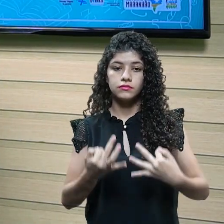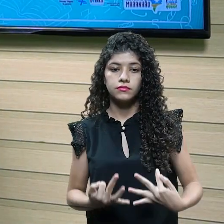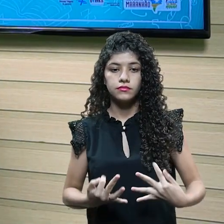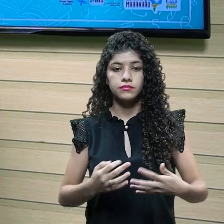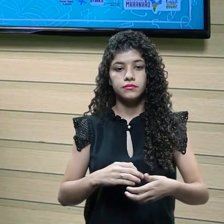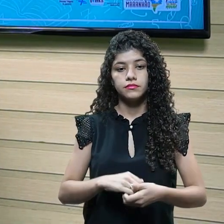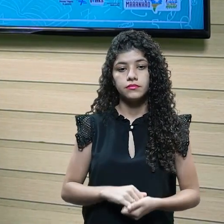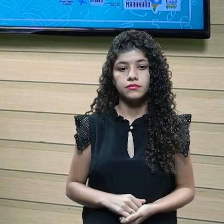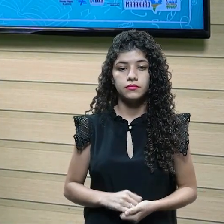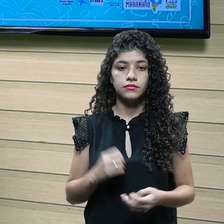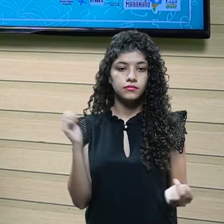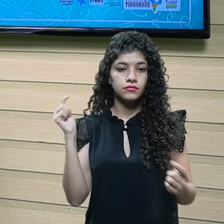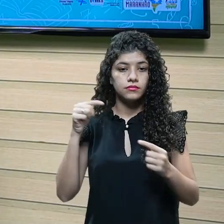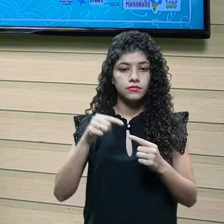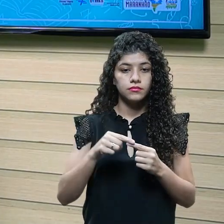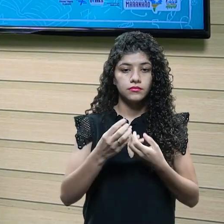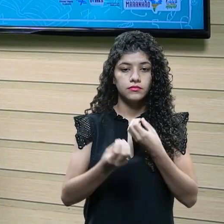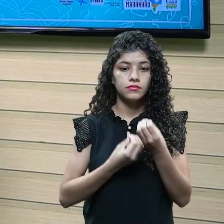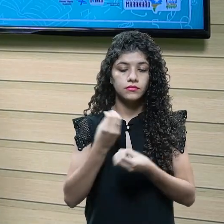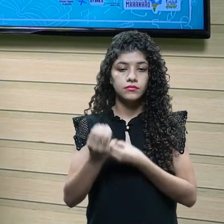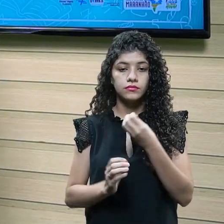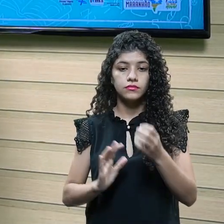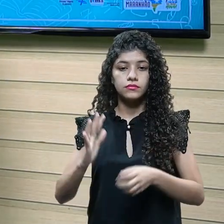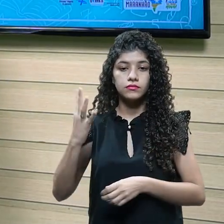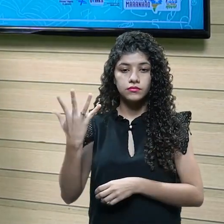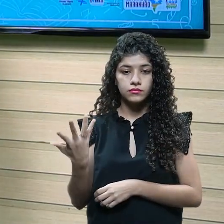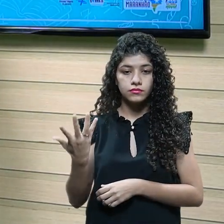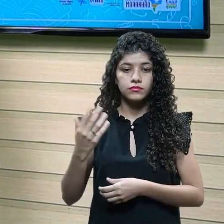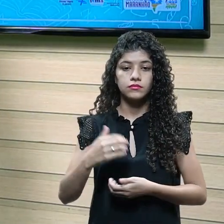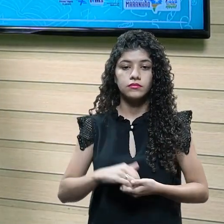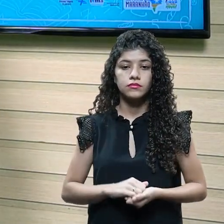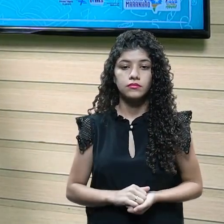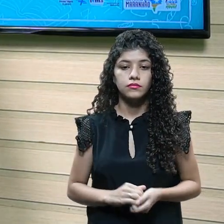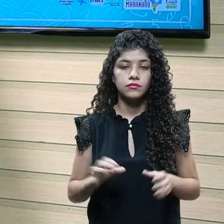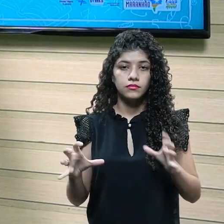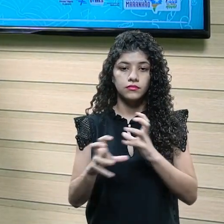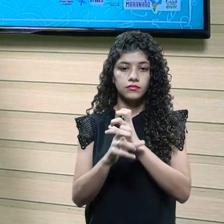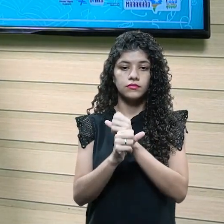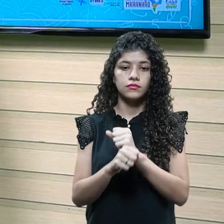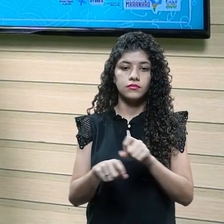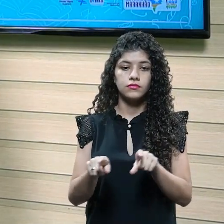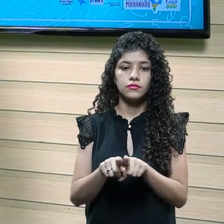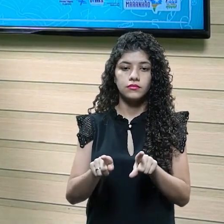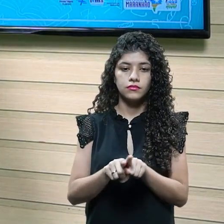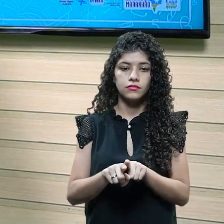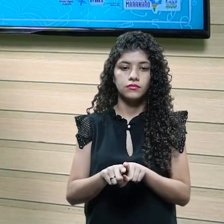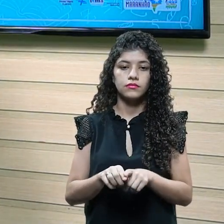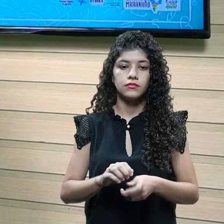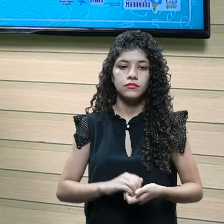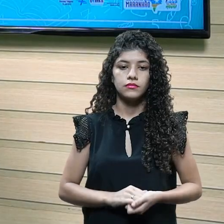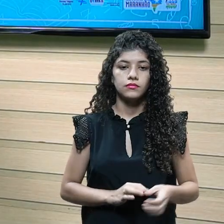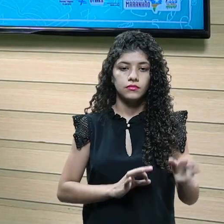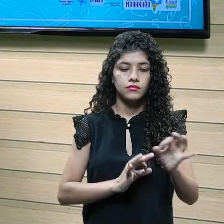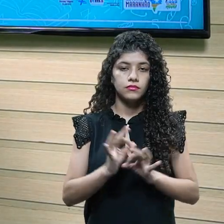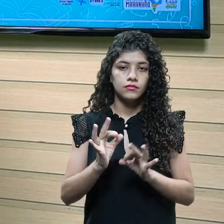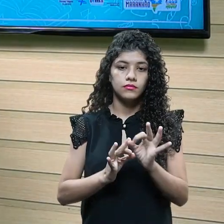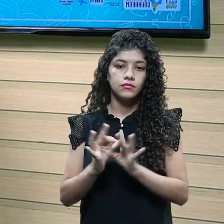bem objetivo como é, bem resumido como é o